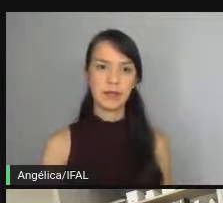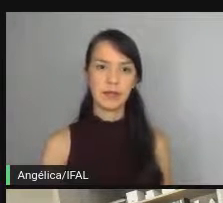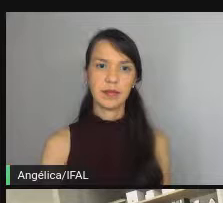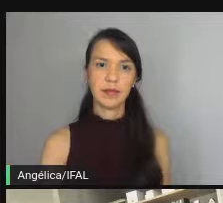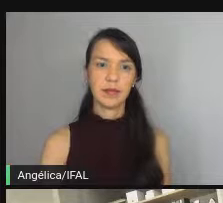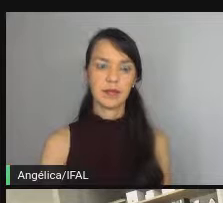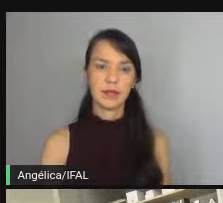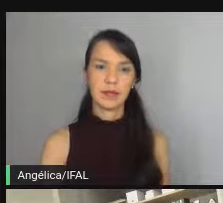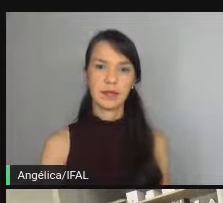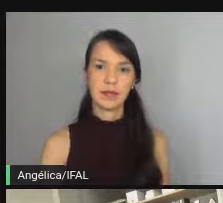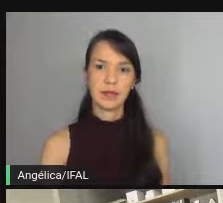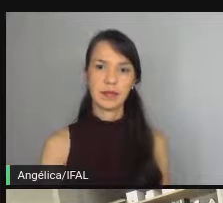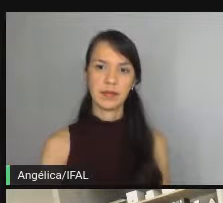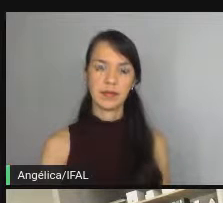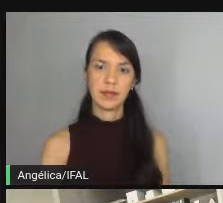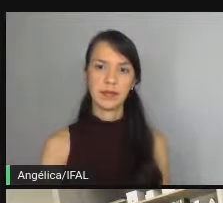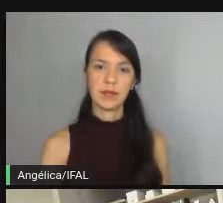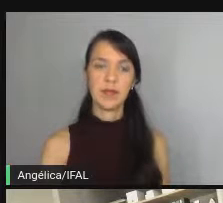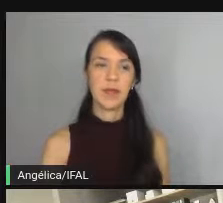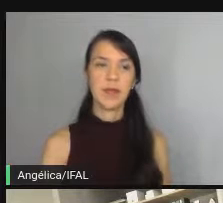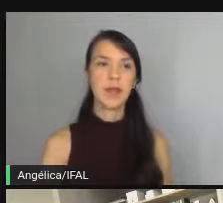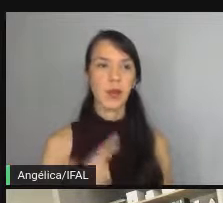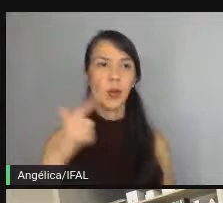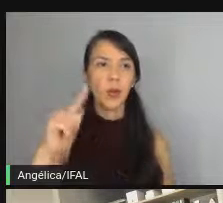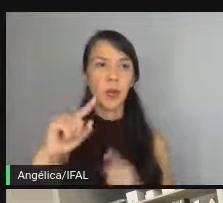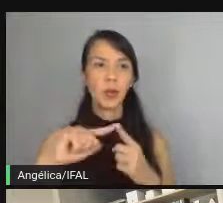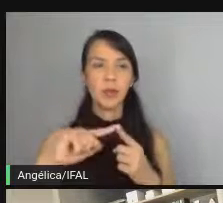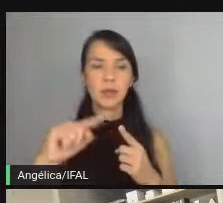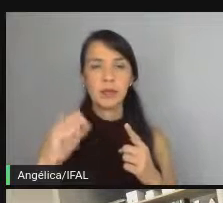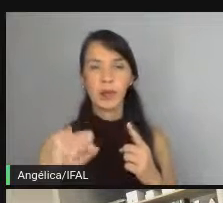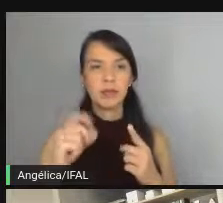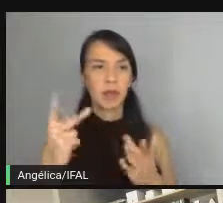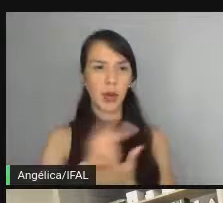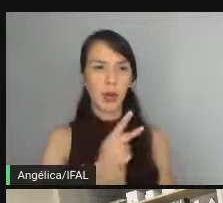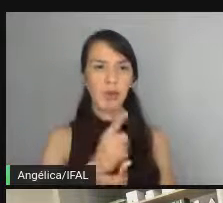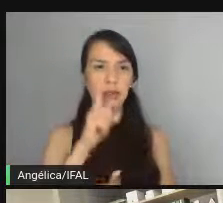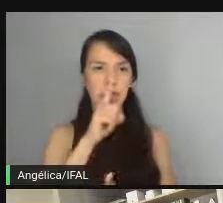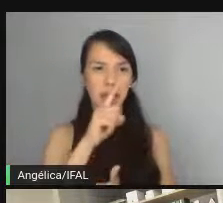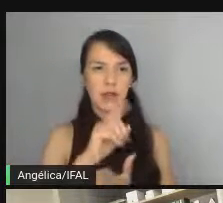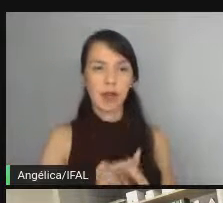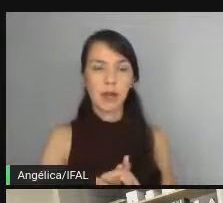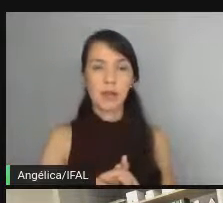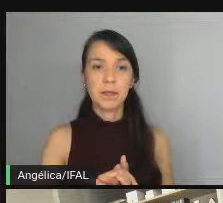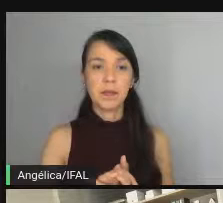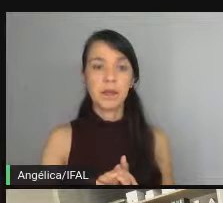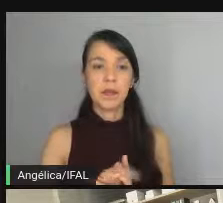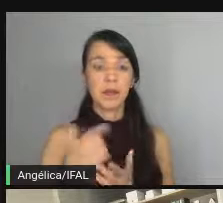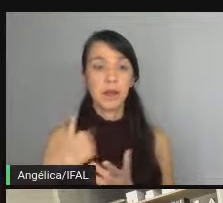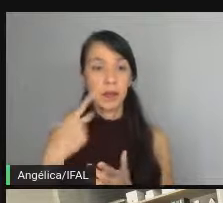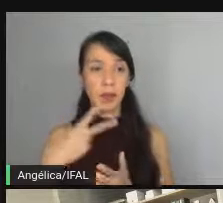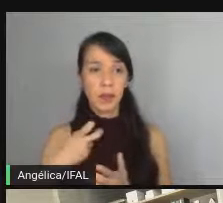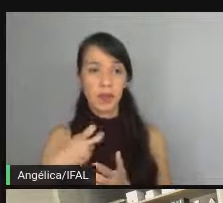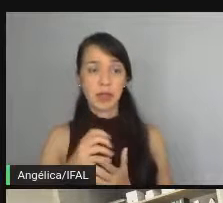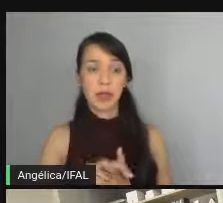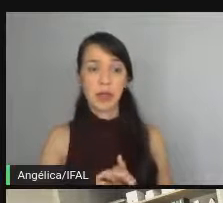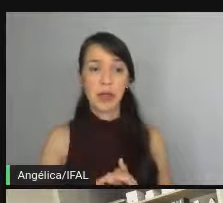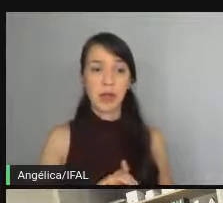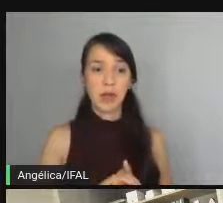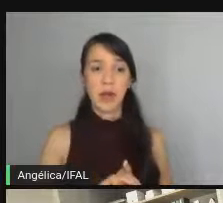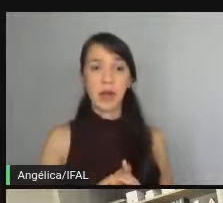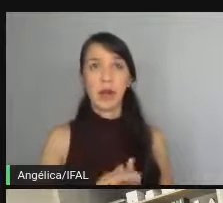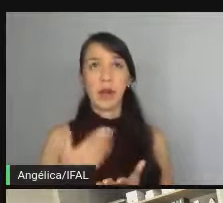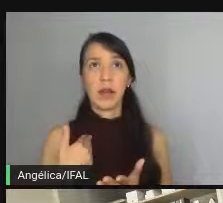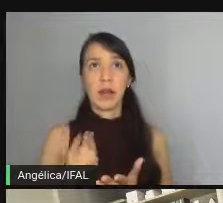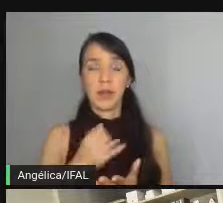outro cenário de falha. falha, eu vejo um cenário de falha não